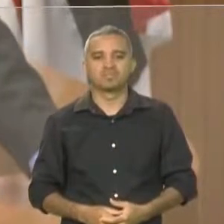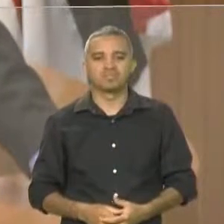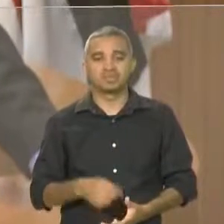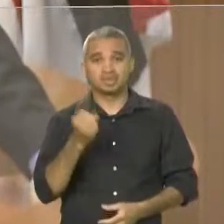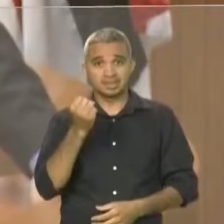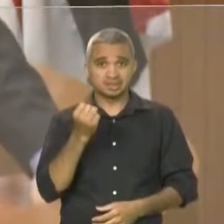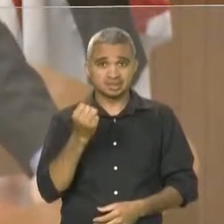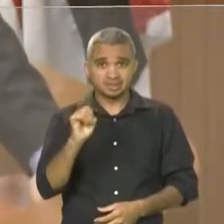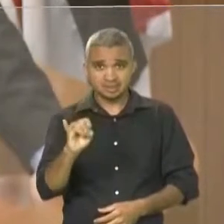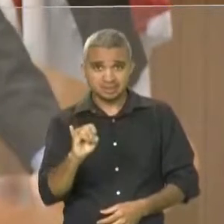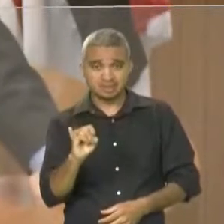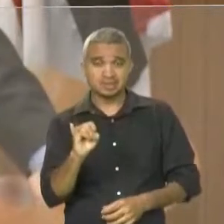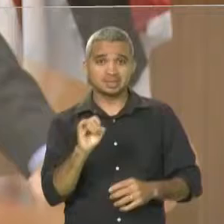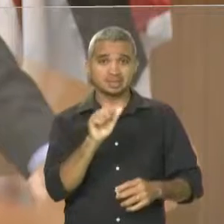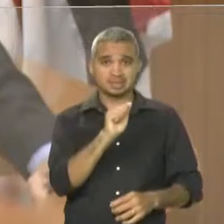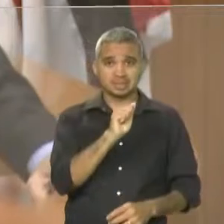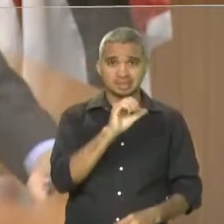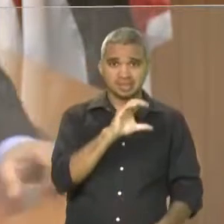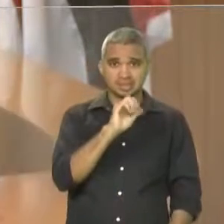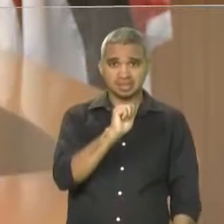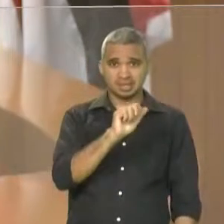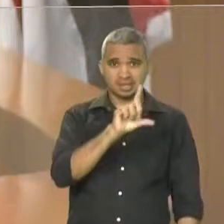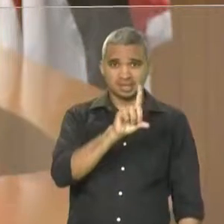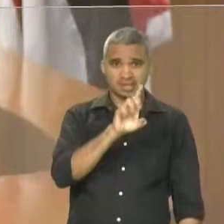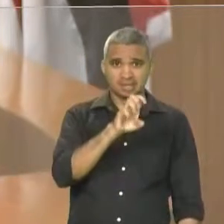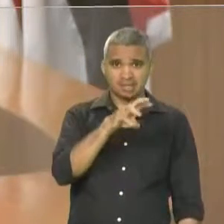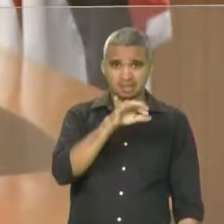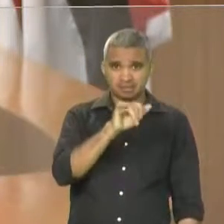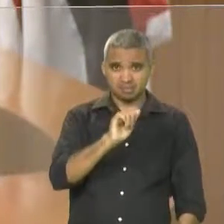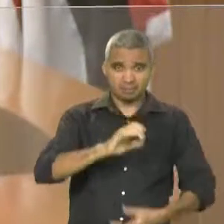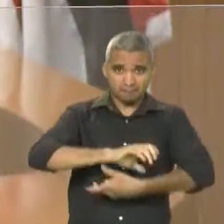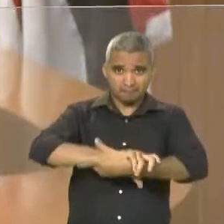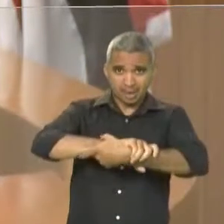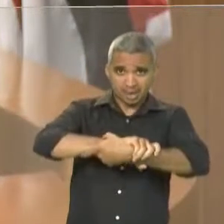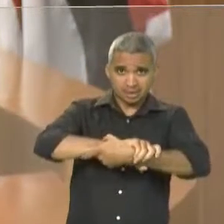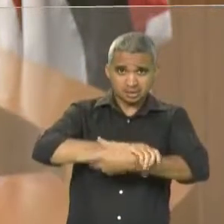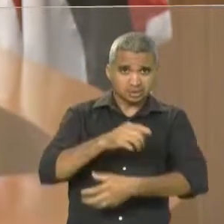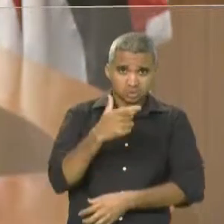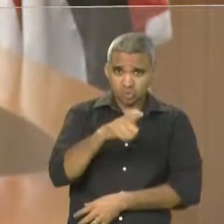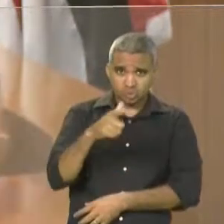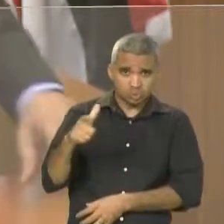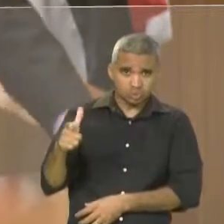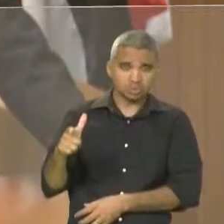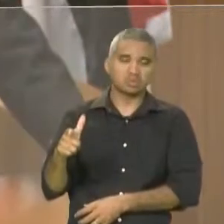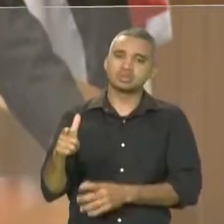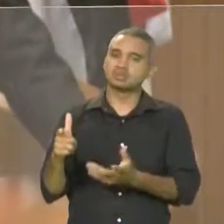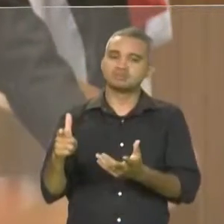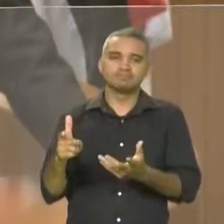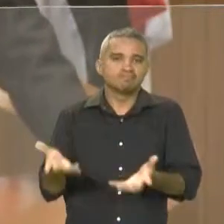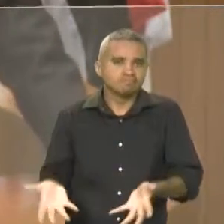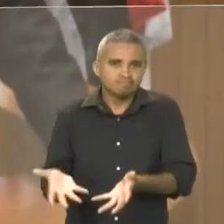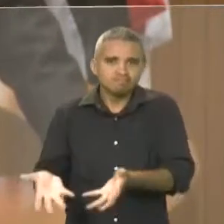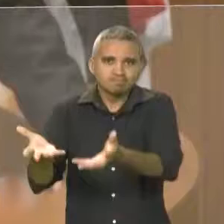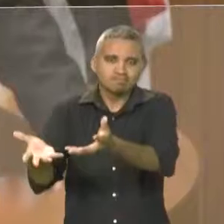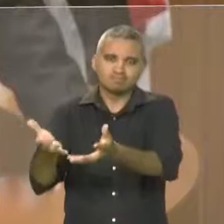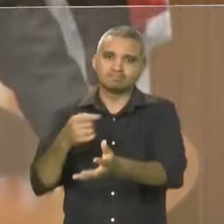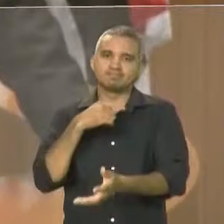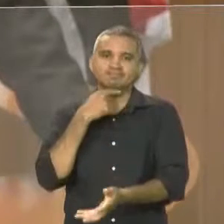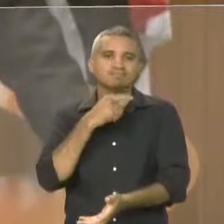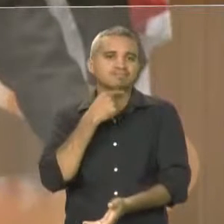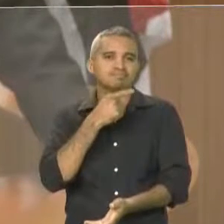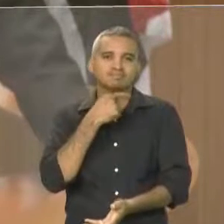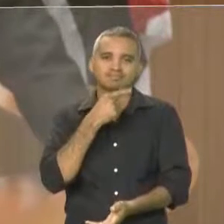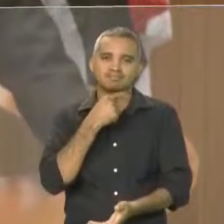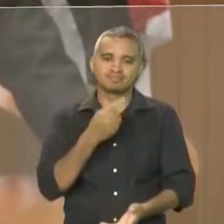da Academia de Letras, com todos os seus parceiros, não se chegaria a estimular tanto o acesso à leitura.